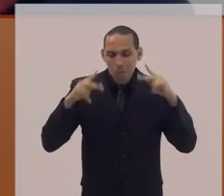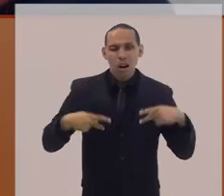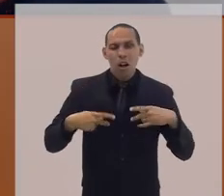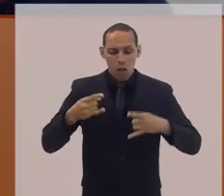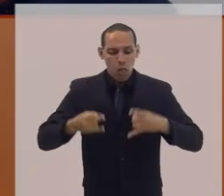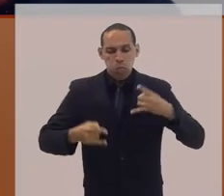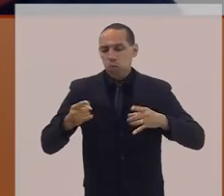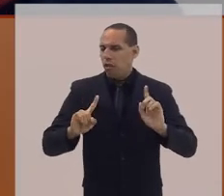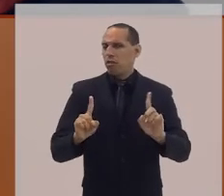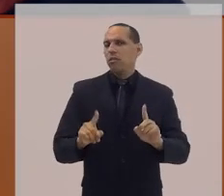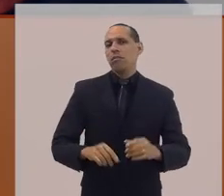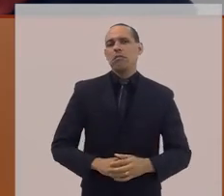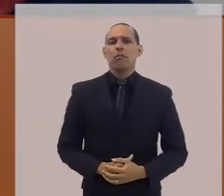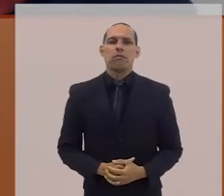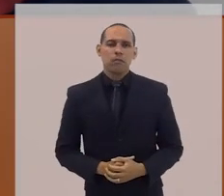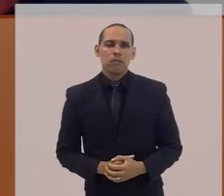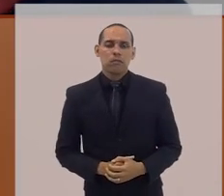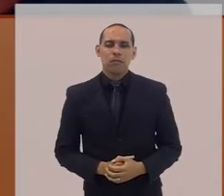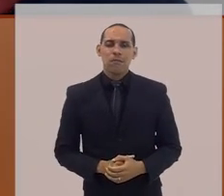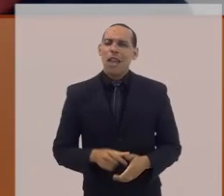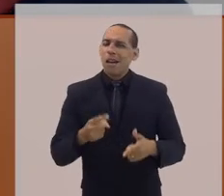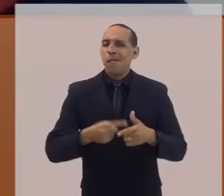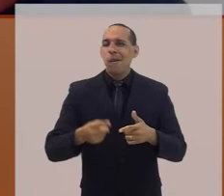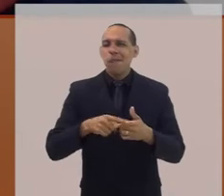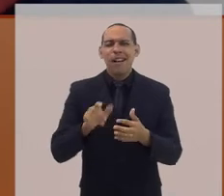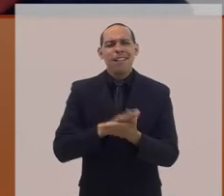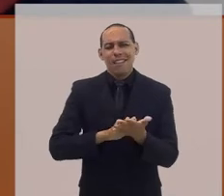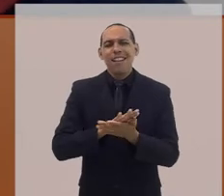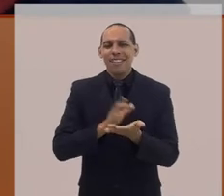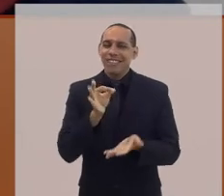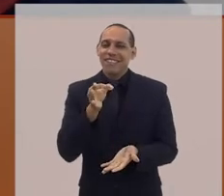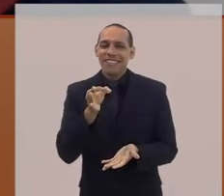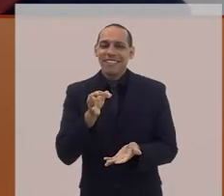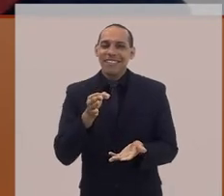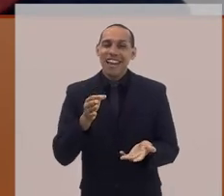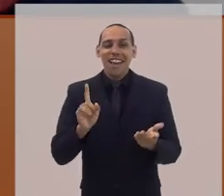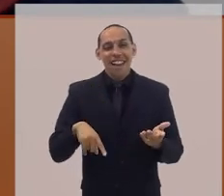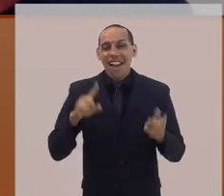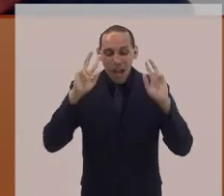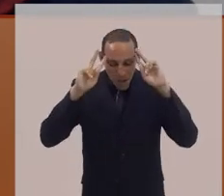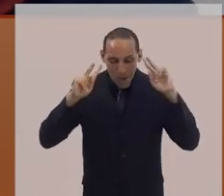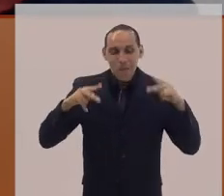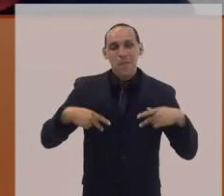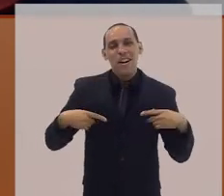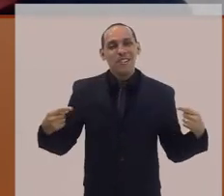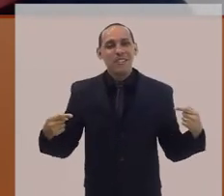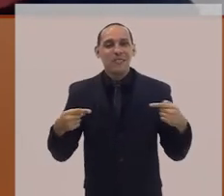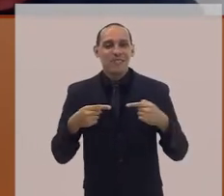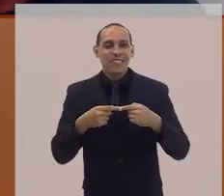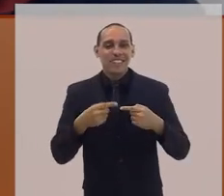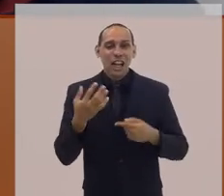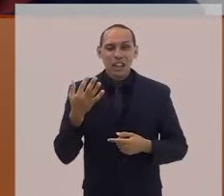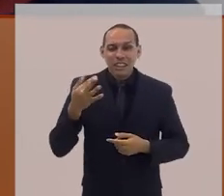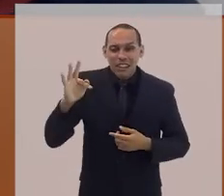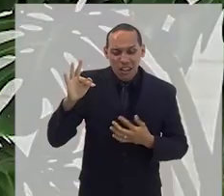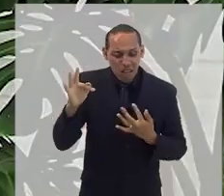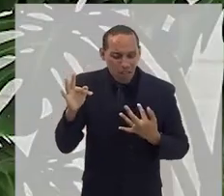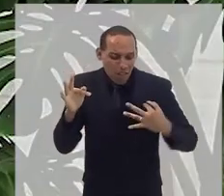problema nenhum humano, como o senhor disse, sentir dor, sentir medo,